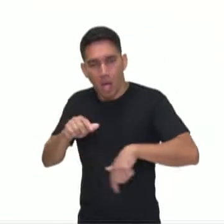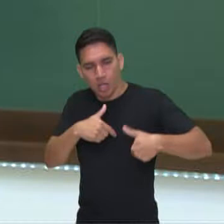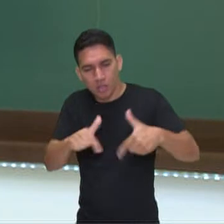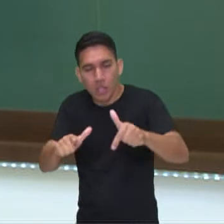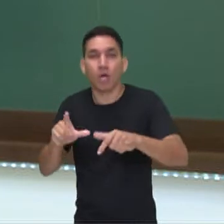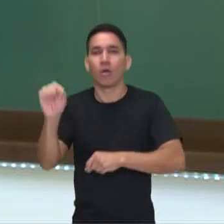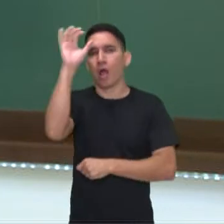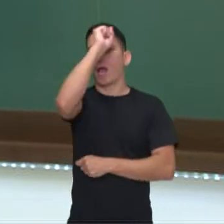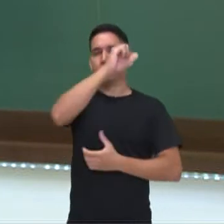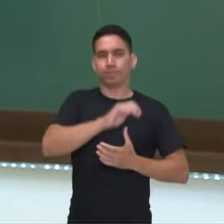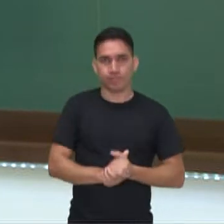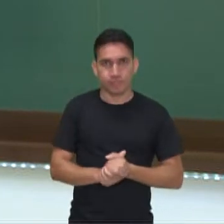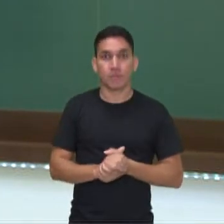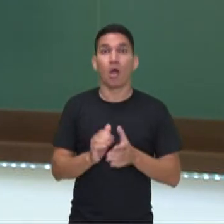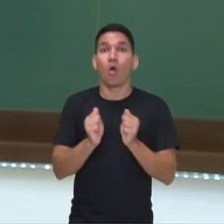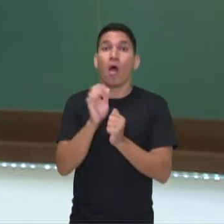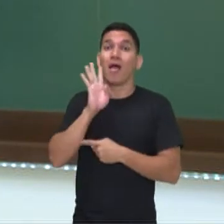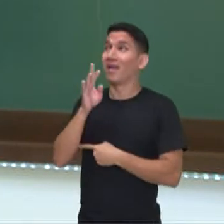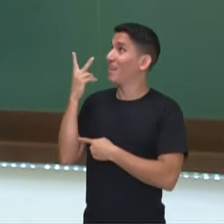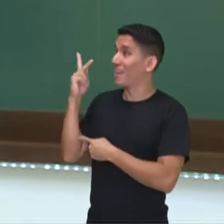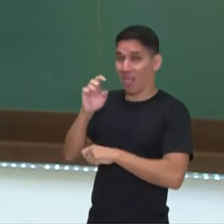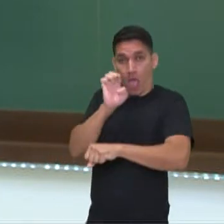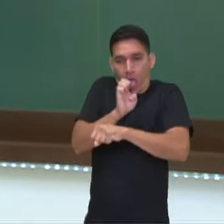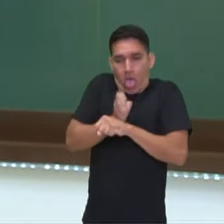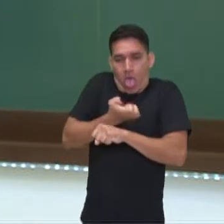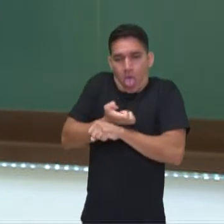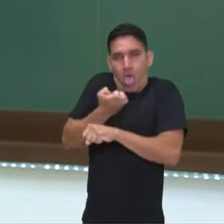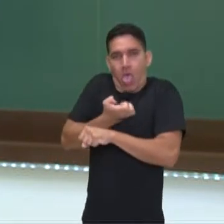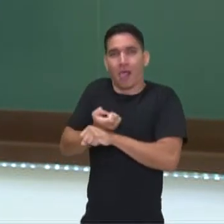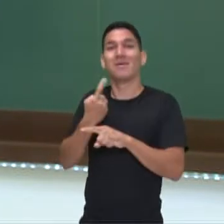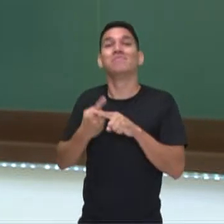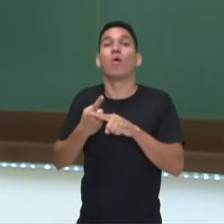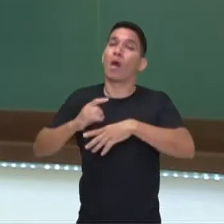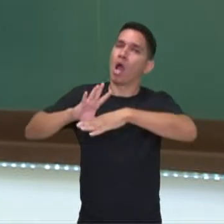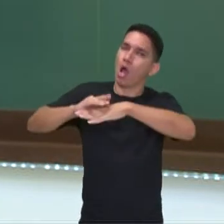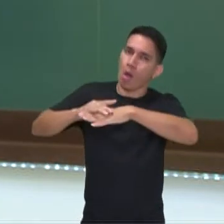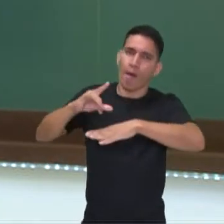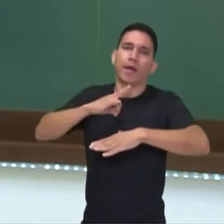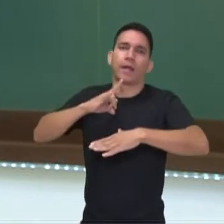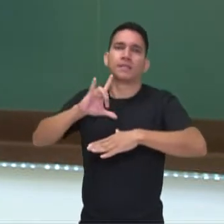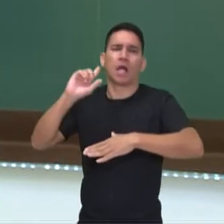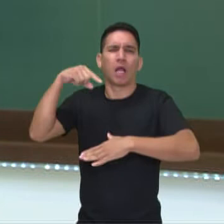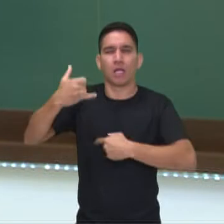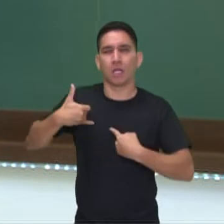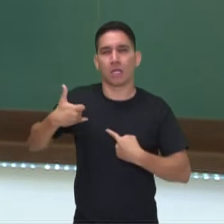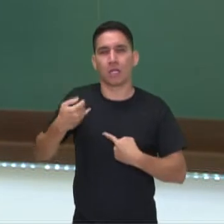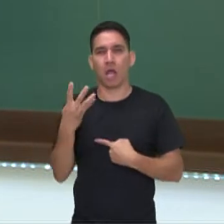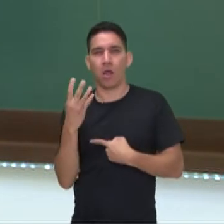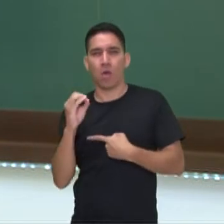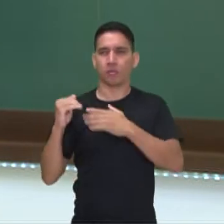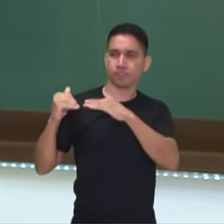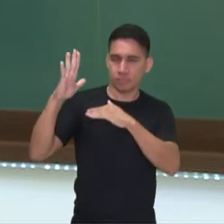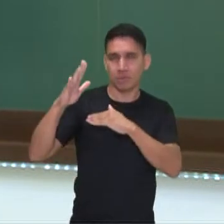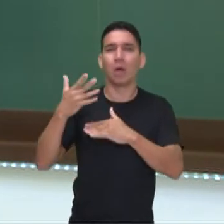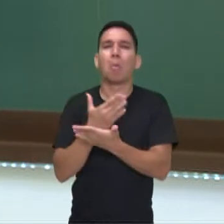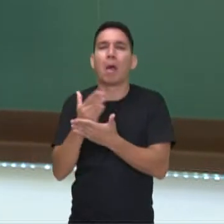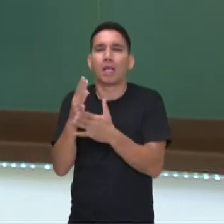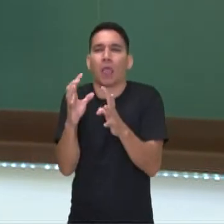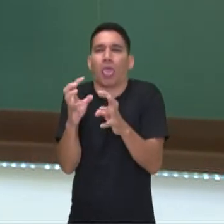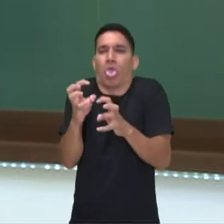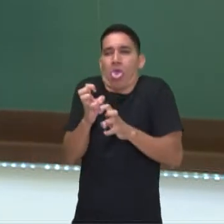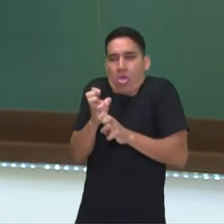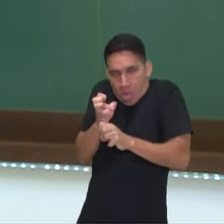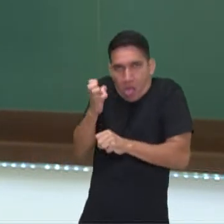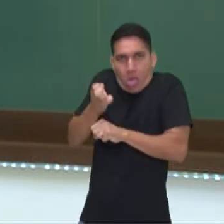O bacana do Aleijadinho é que ele acabou ganhando esse nome devido àquela doença que ele teve depois dos 40 anos, degenerativa, que